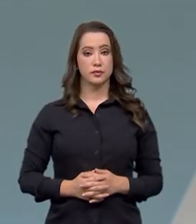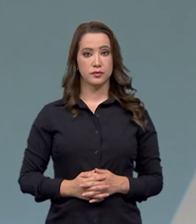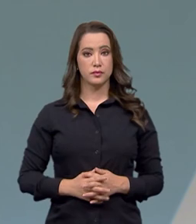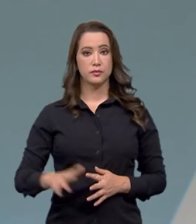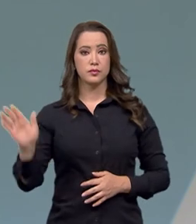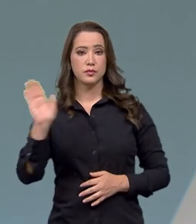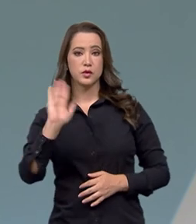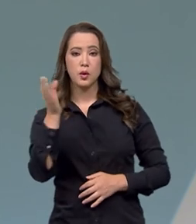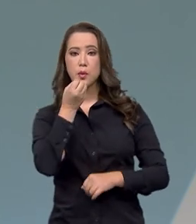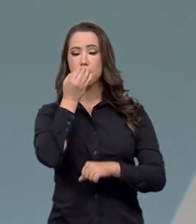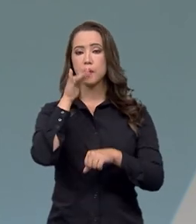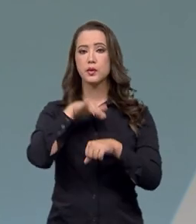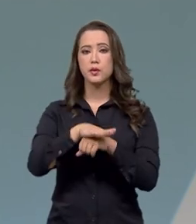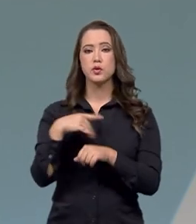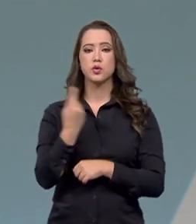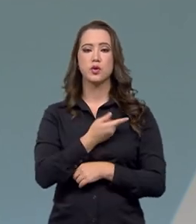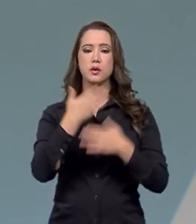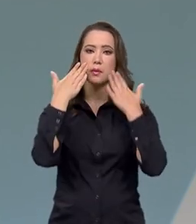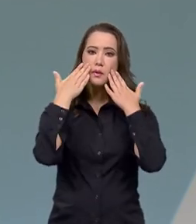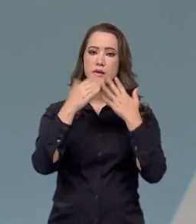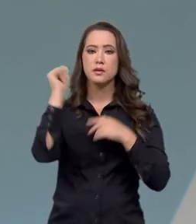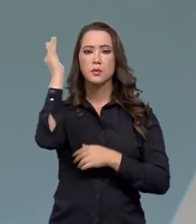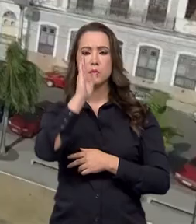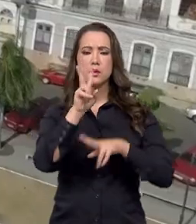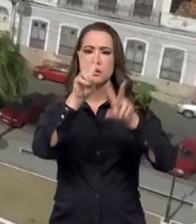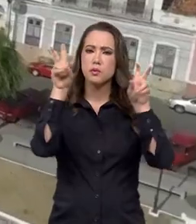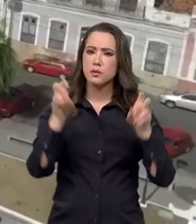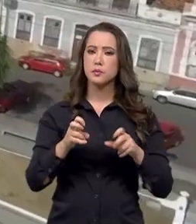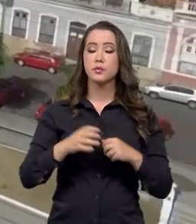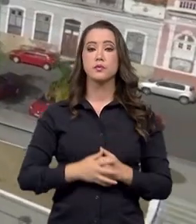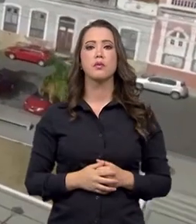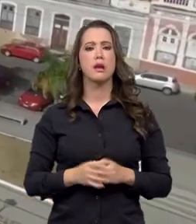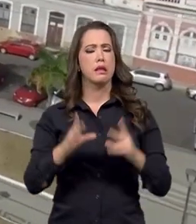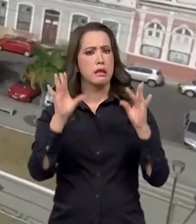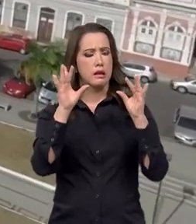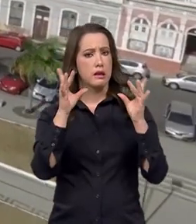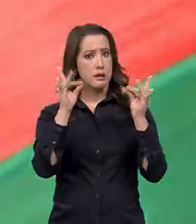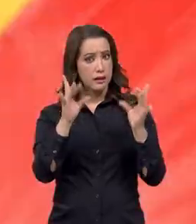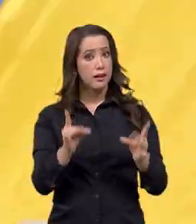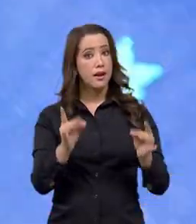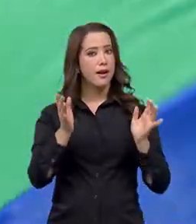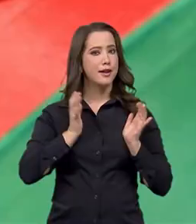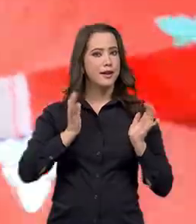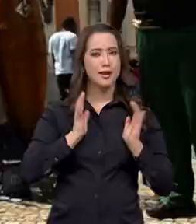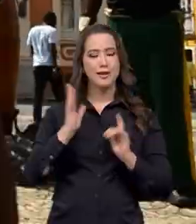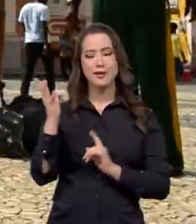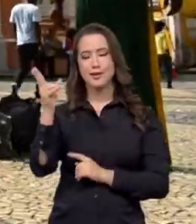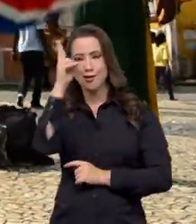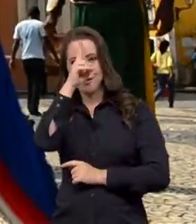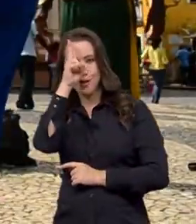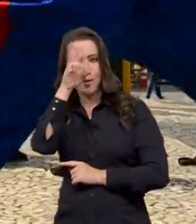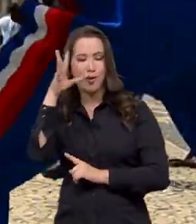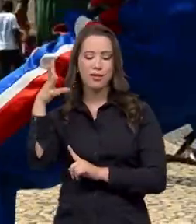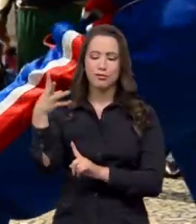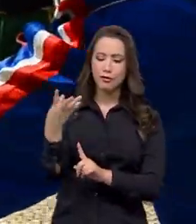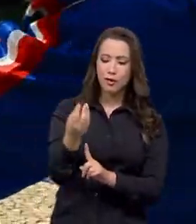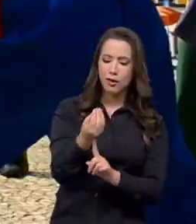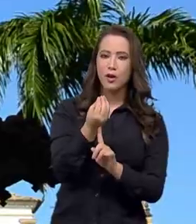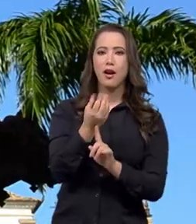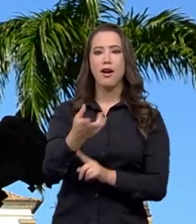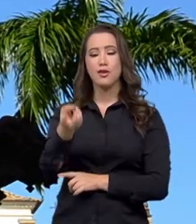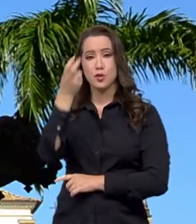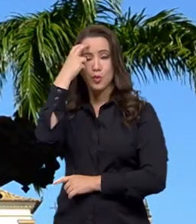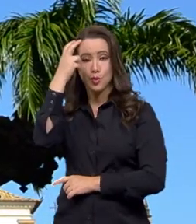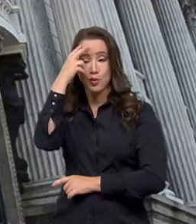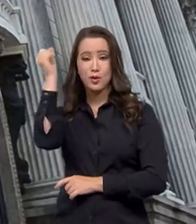Olá, boa noite, estamos no ar com o Brasil em Pauta. Falar em patrimônio histórico, cultural e artístico no Brasil é se